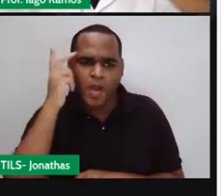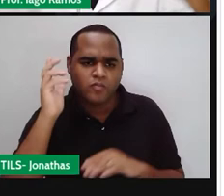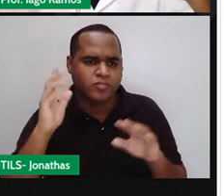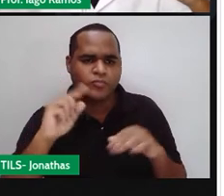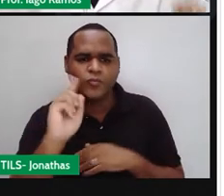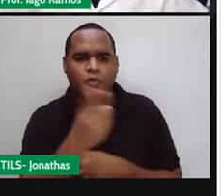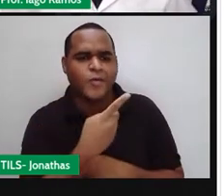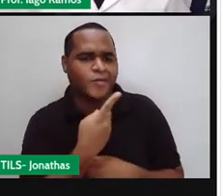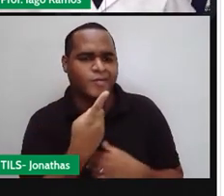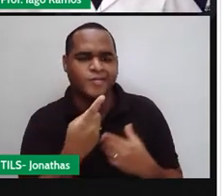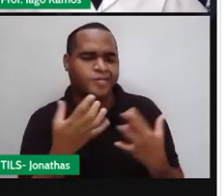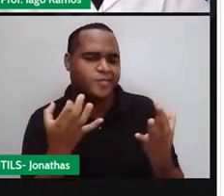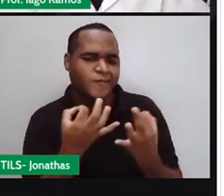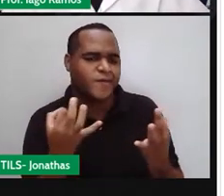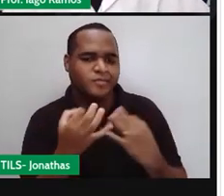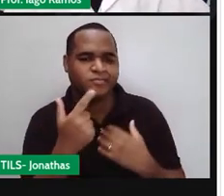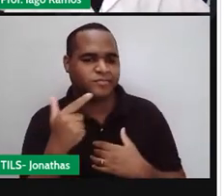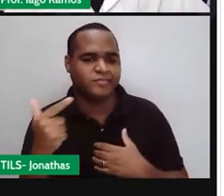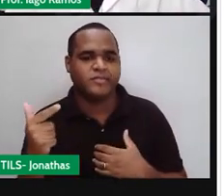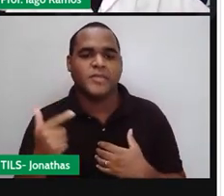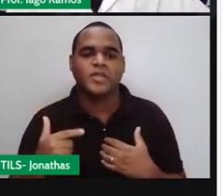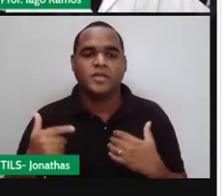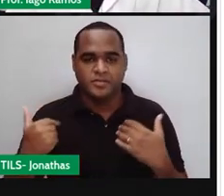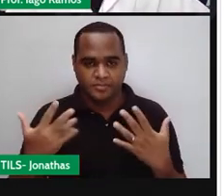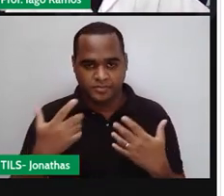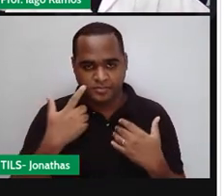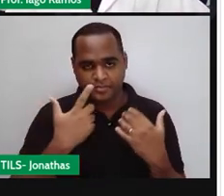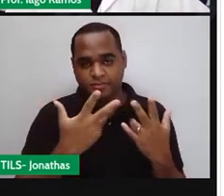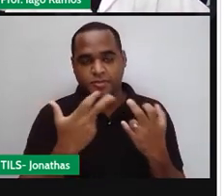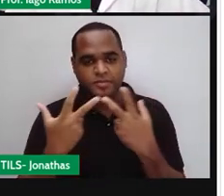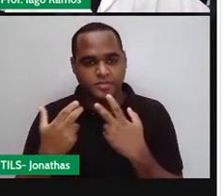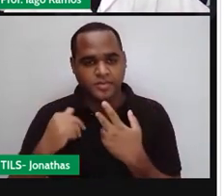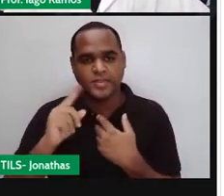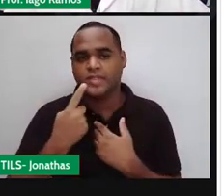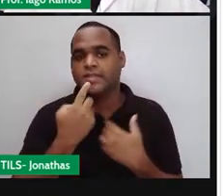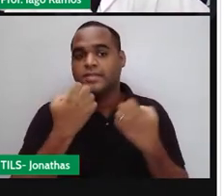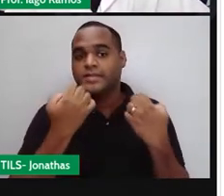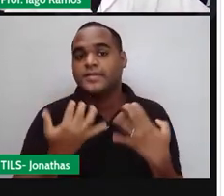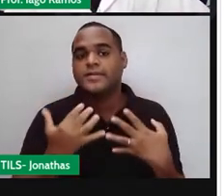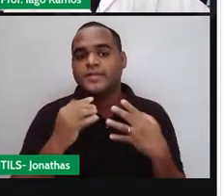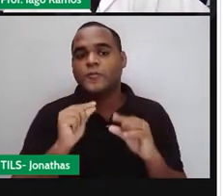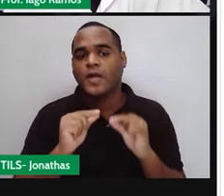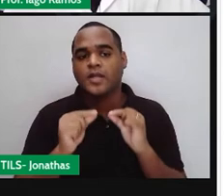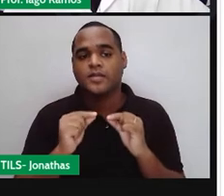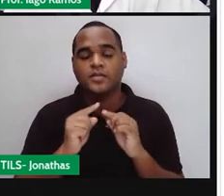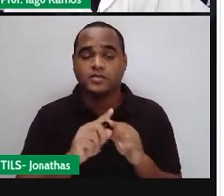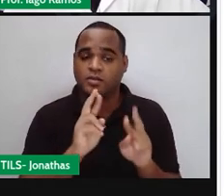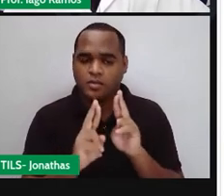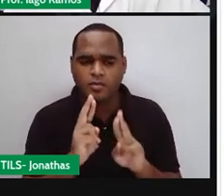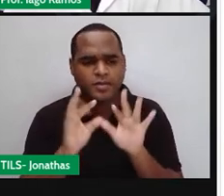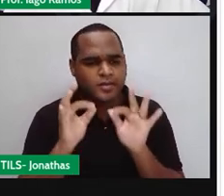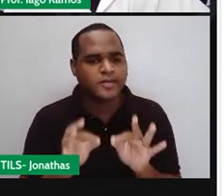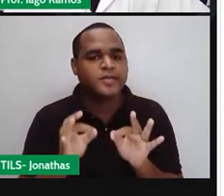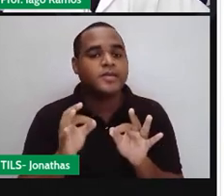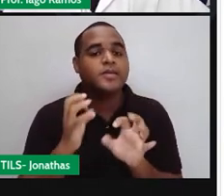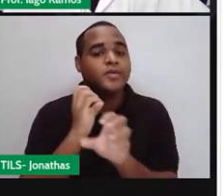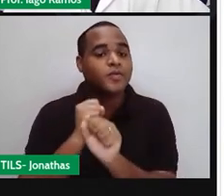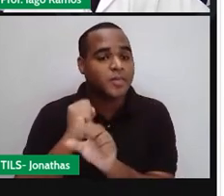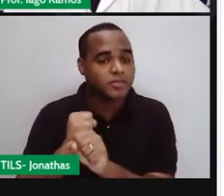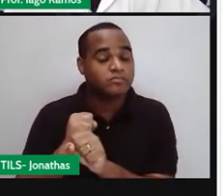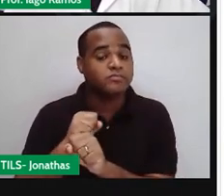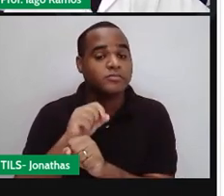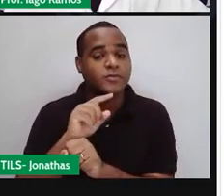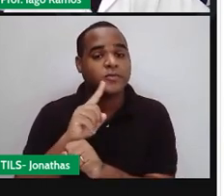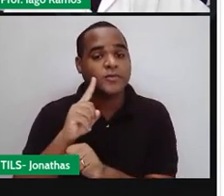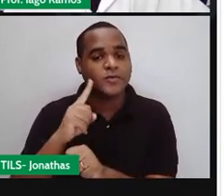A gente corrigiu o erro a tempo, tá? É aqui que a gente vai olhar. Esses são os resultados das contas. Depois dos resultados, a gente colocou a